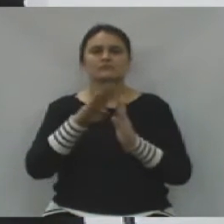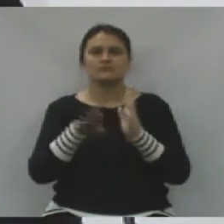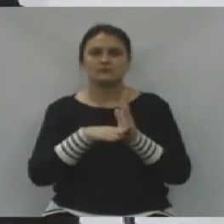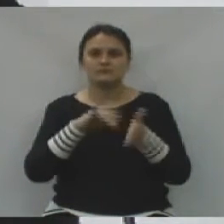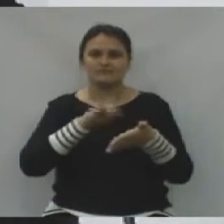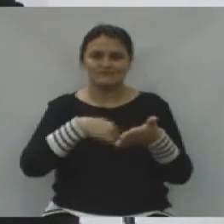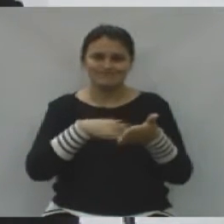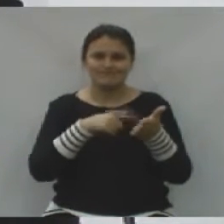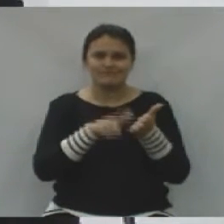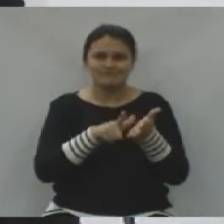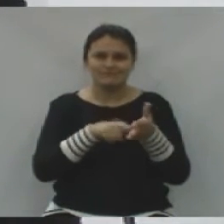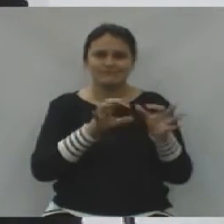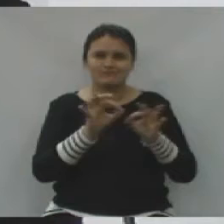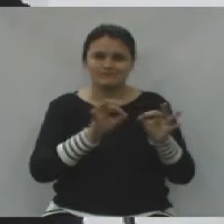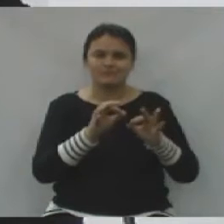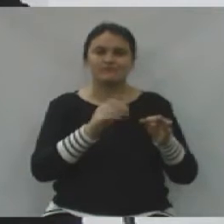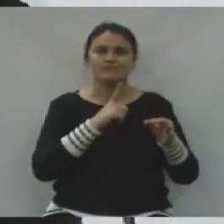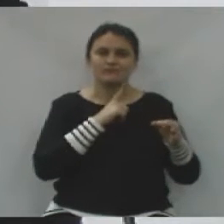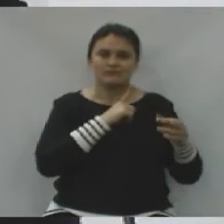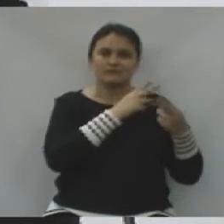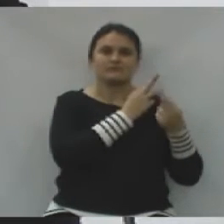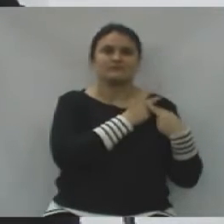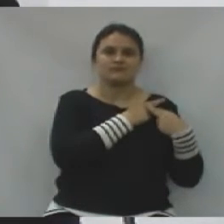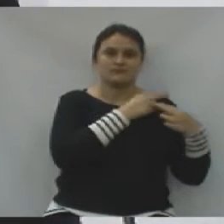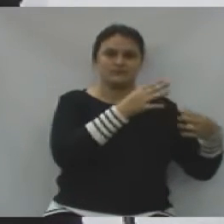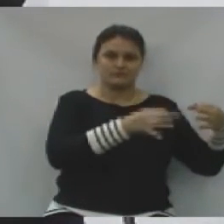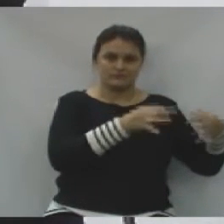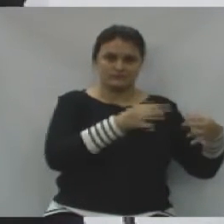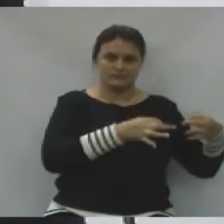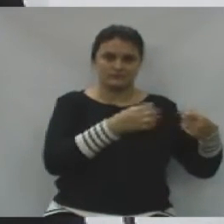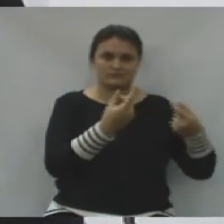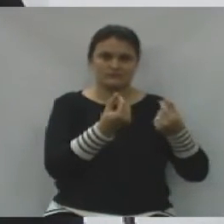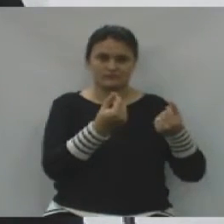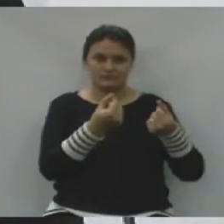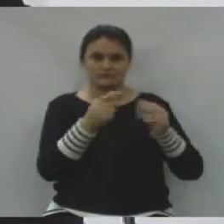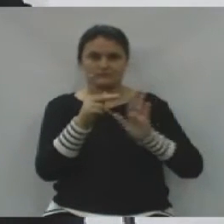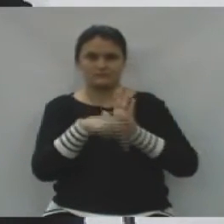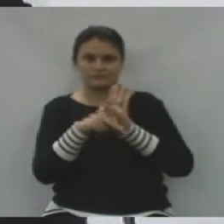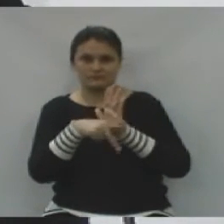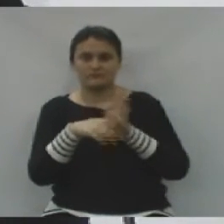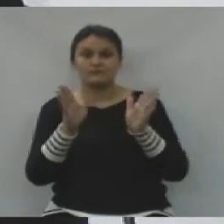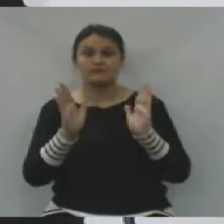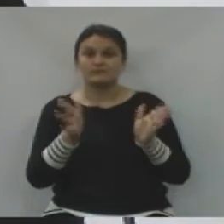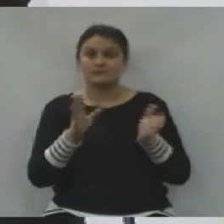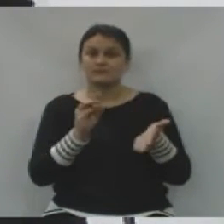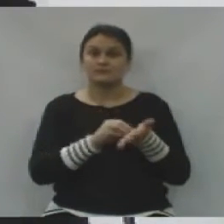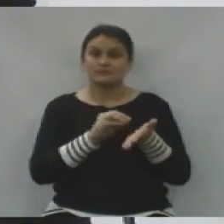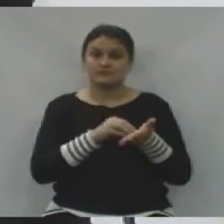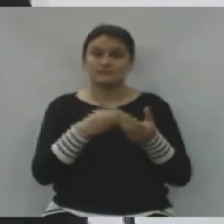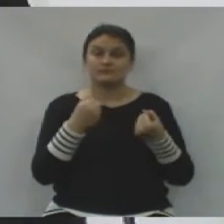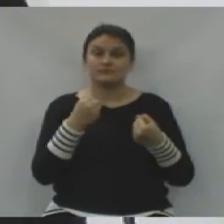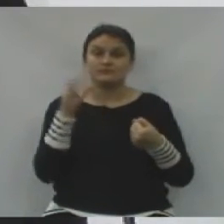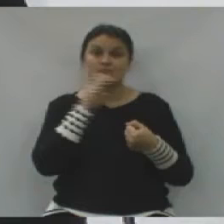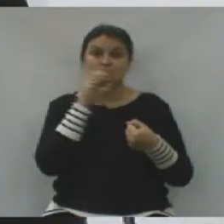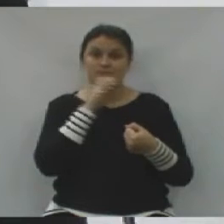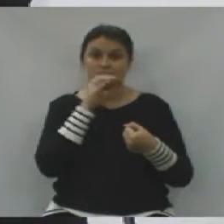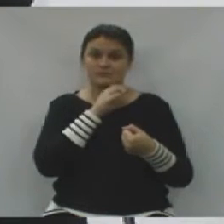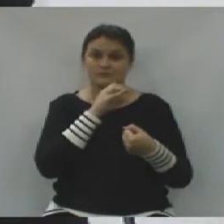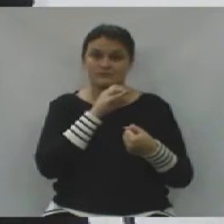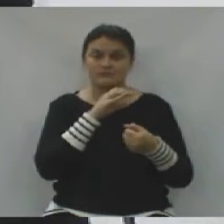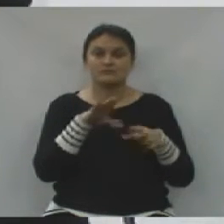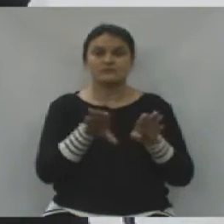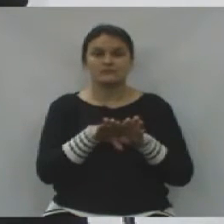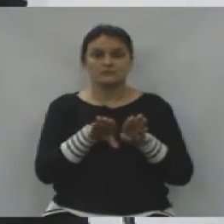já está na mão do jurídico, do financeiro e do planejamento. Agora, é a celeridade dada por eles.